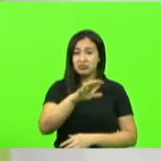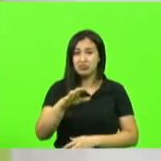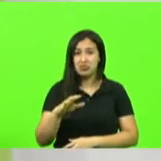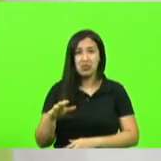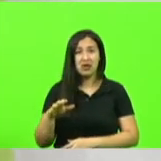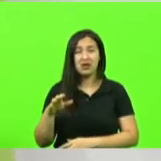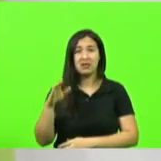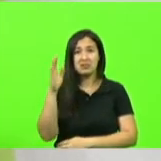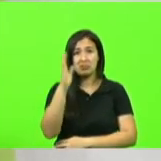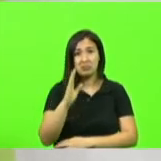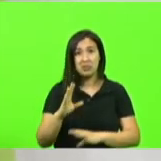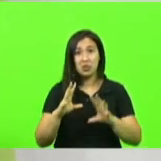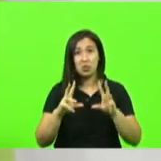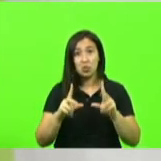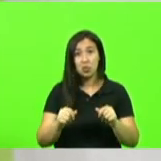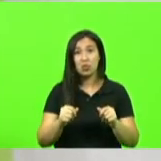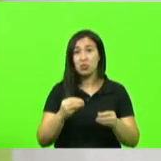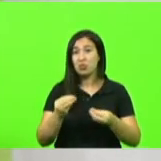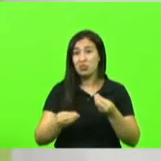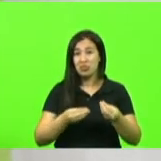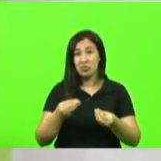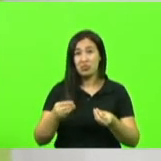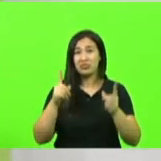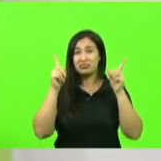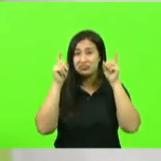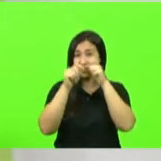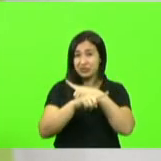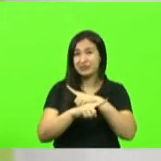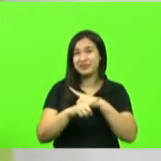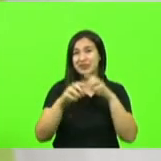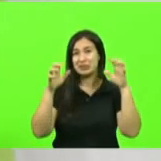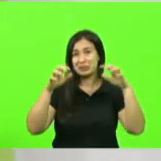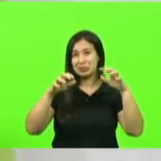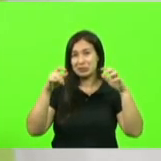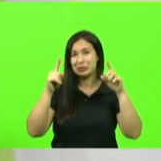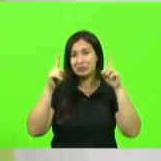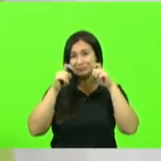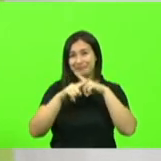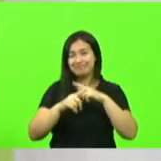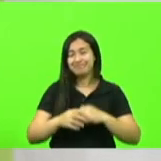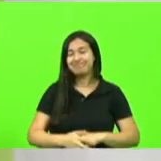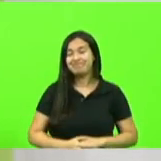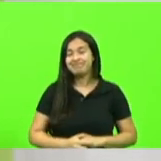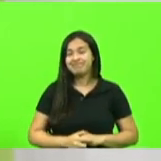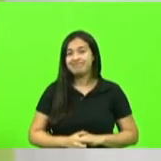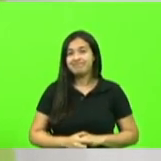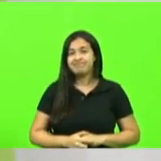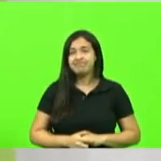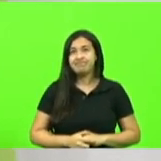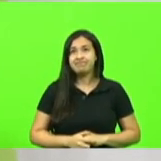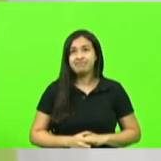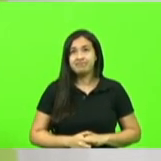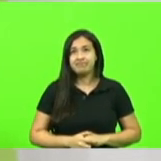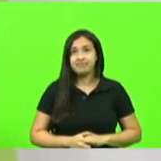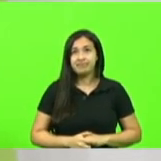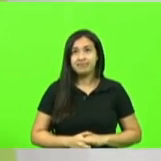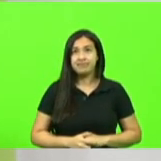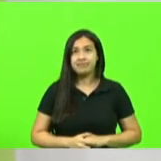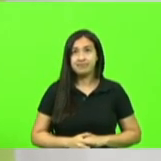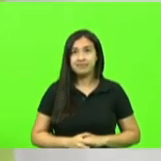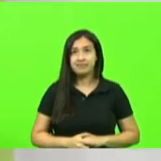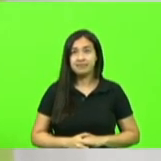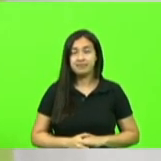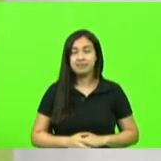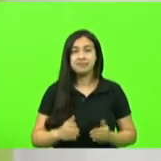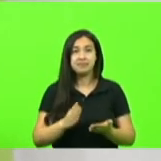integrado nós podemos ter essa dificuldade com relação a recursos hídricos que consequentemente as barragens